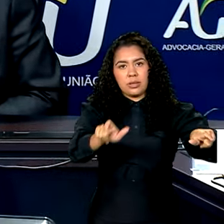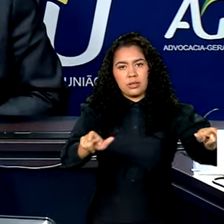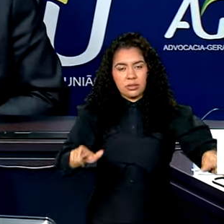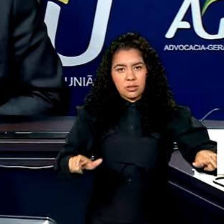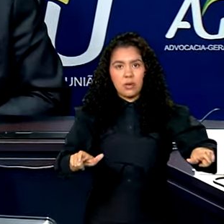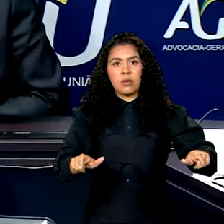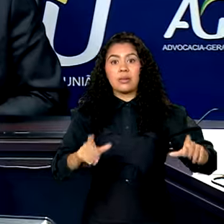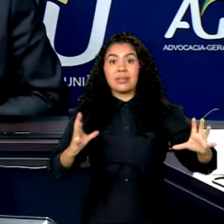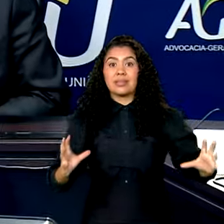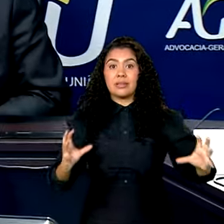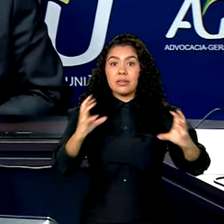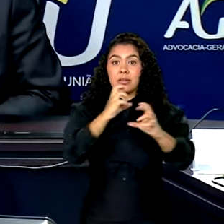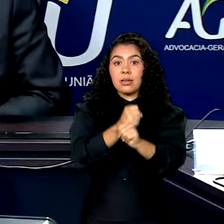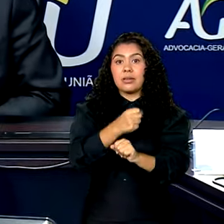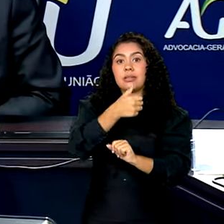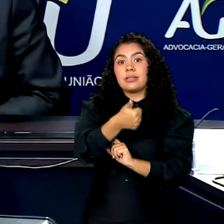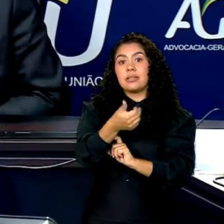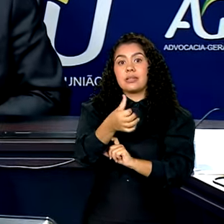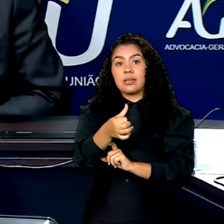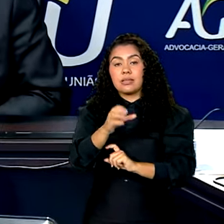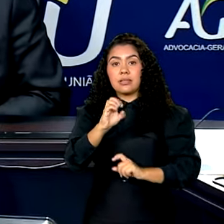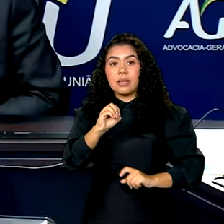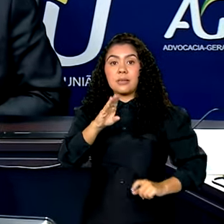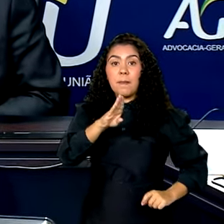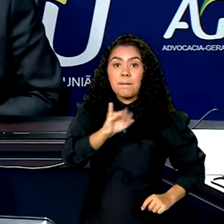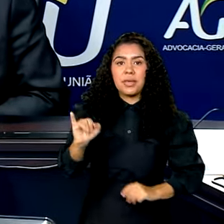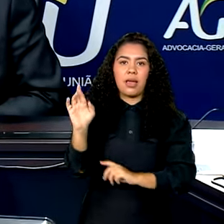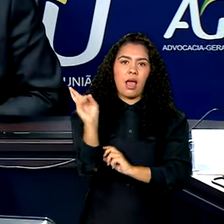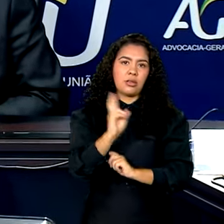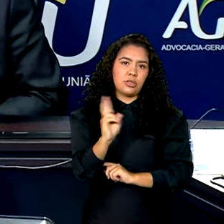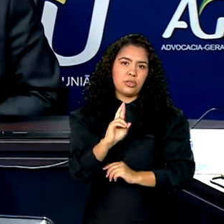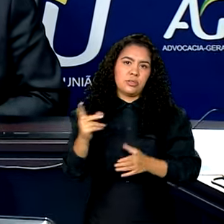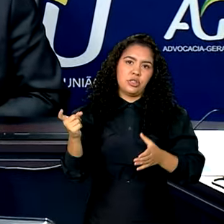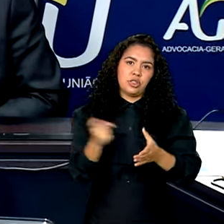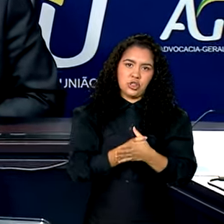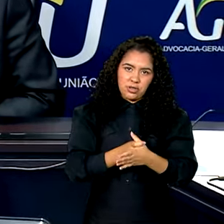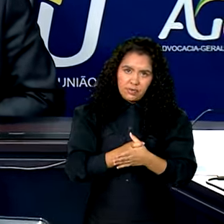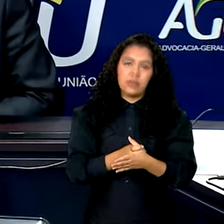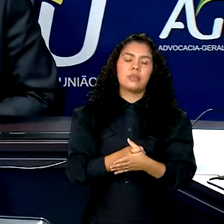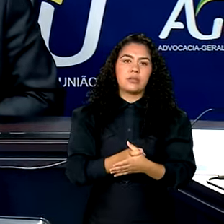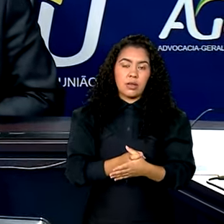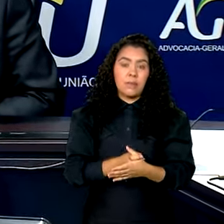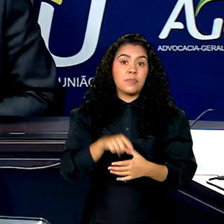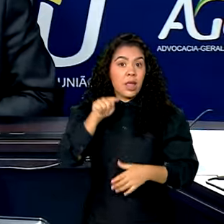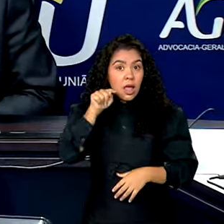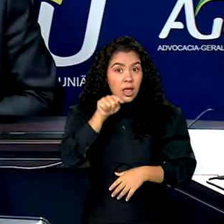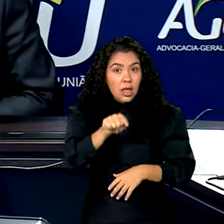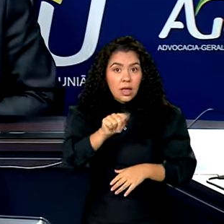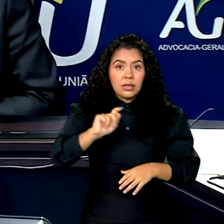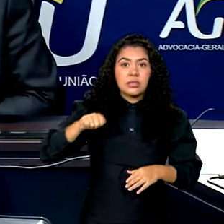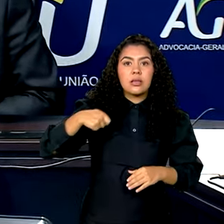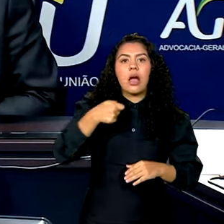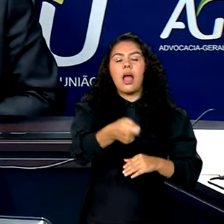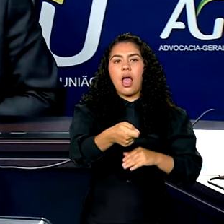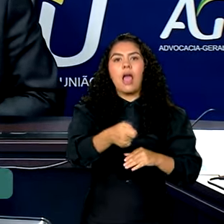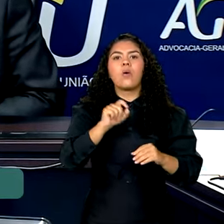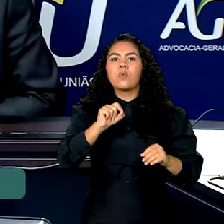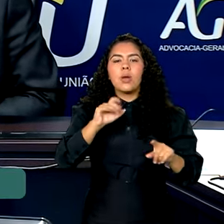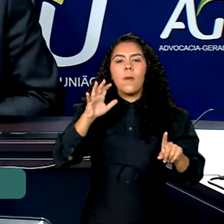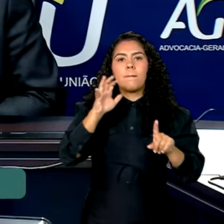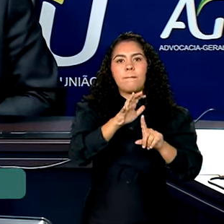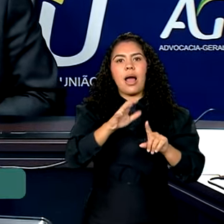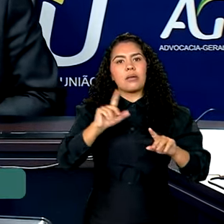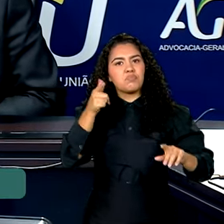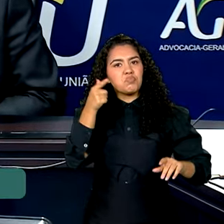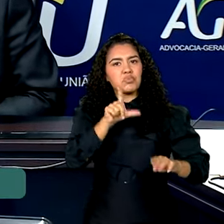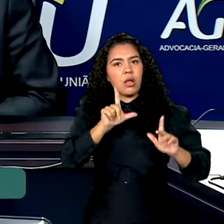160 bilhões de reais de dívida. Portanto, este é o tamanho do impacto que vai ser alcançado com a